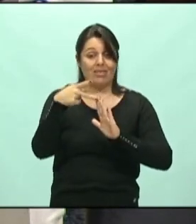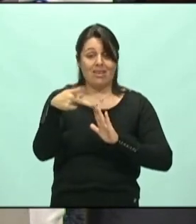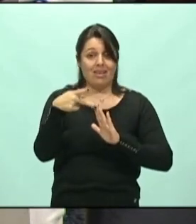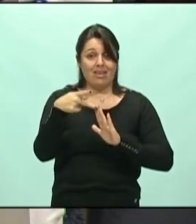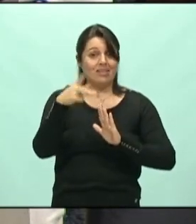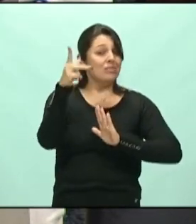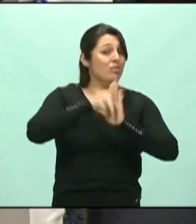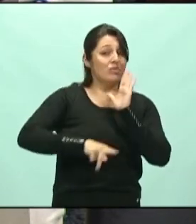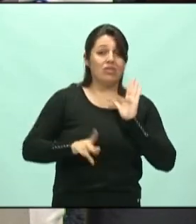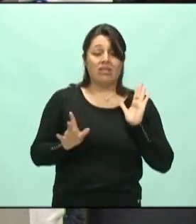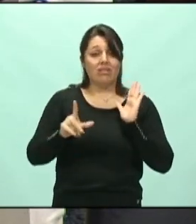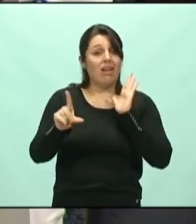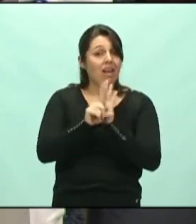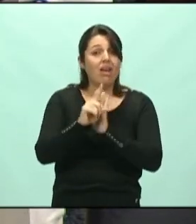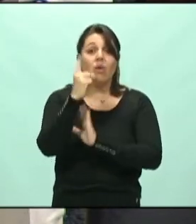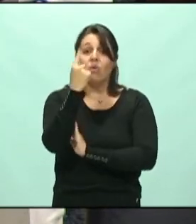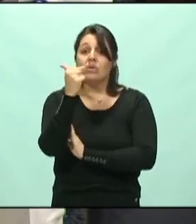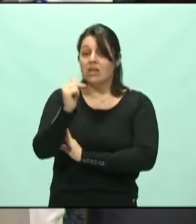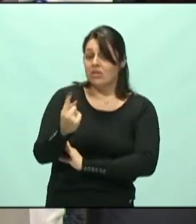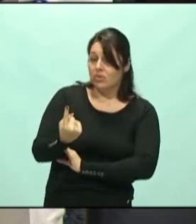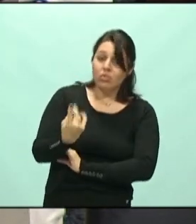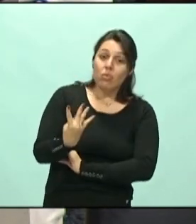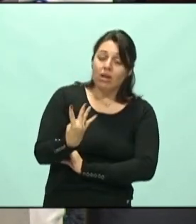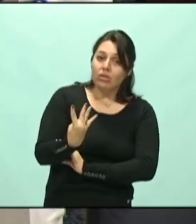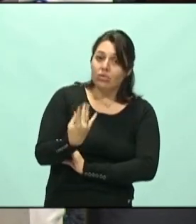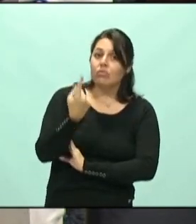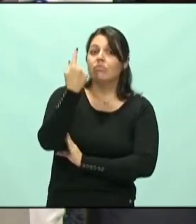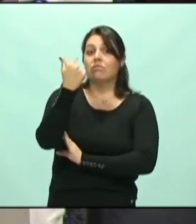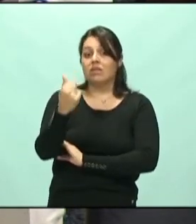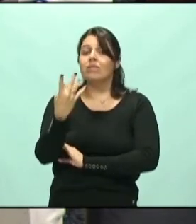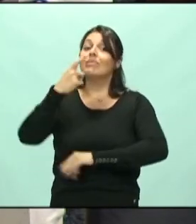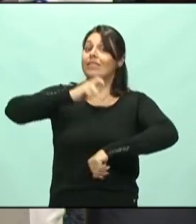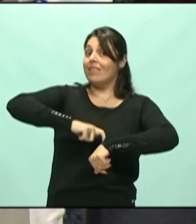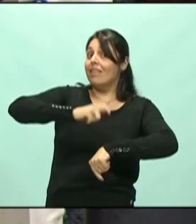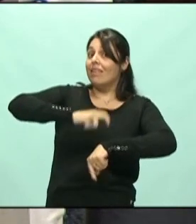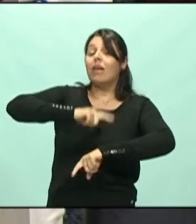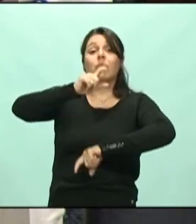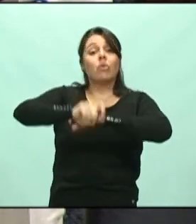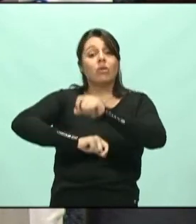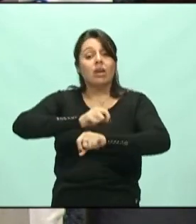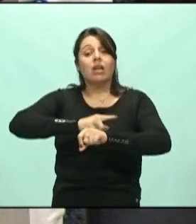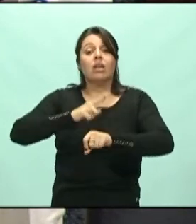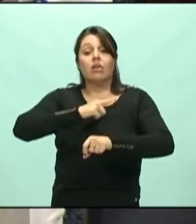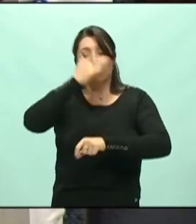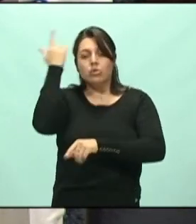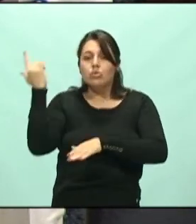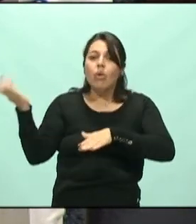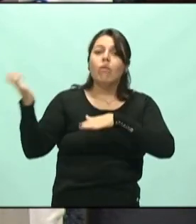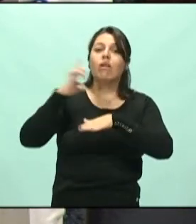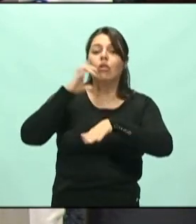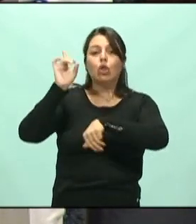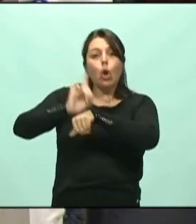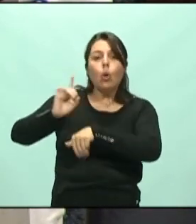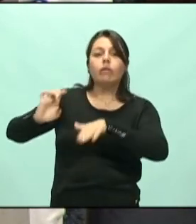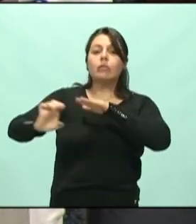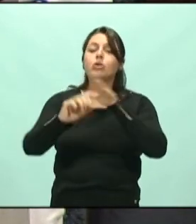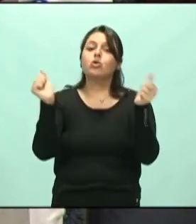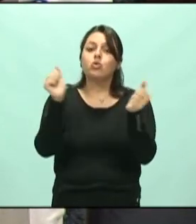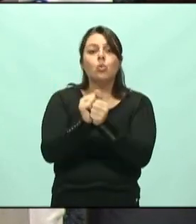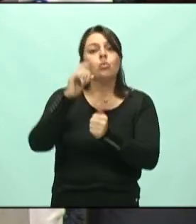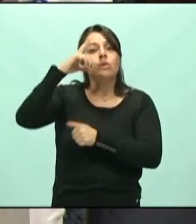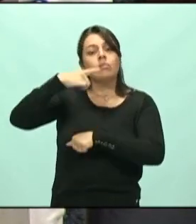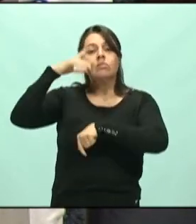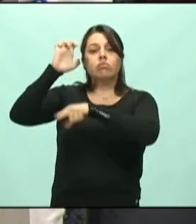projeto de lei 174, para que nós tenhamos tempo suficiente trazendo os empresários, junto com os deputados